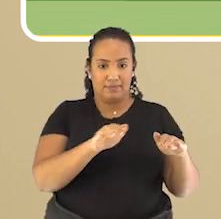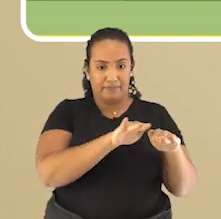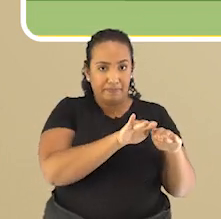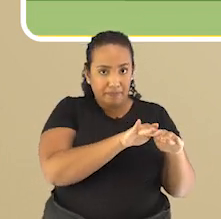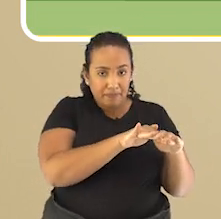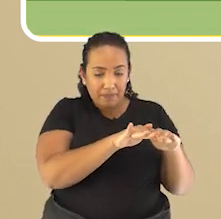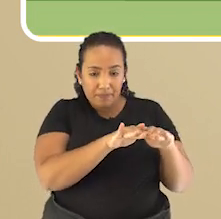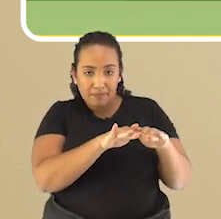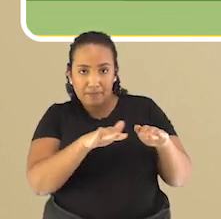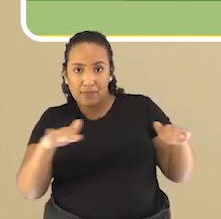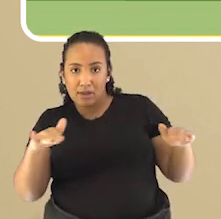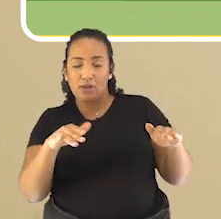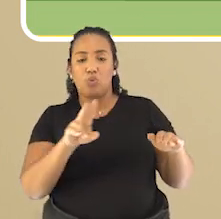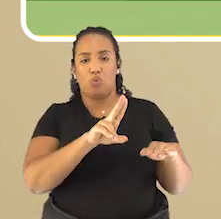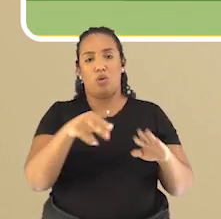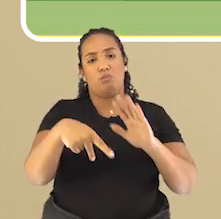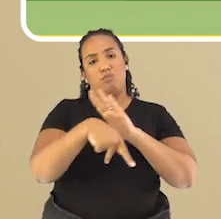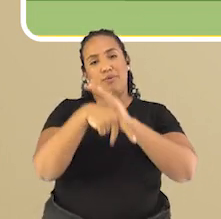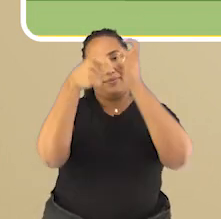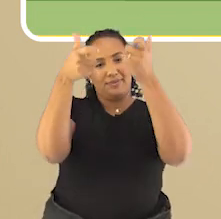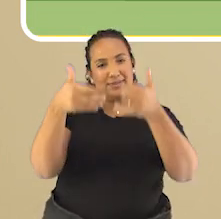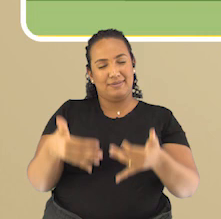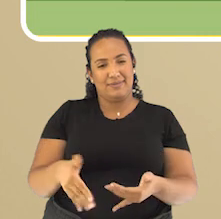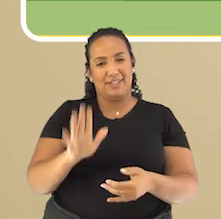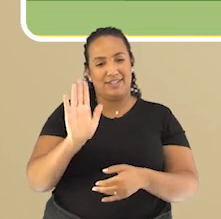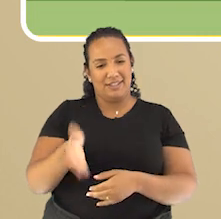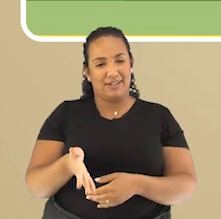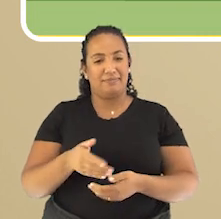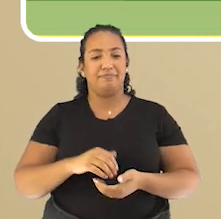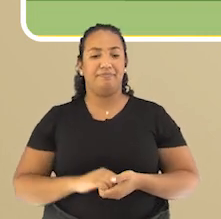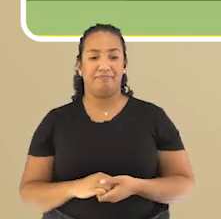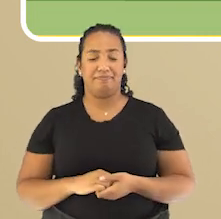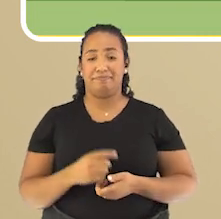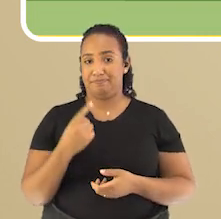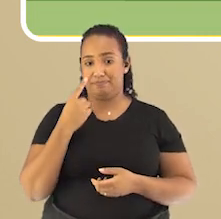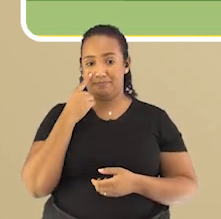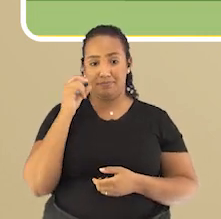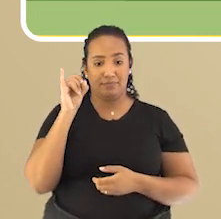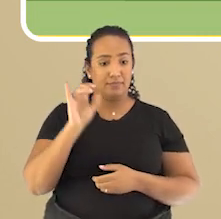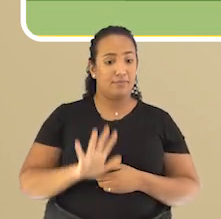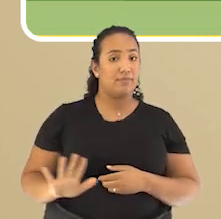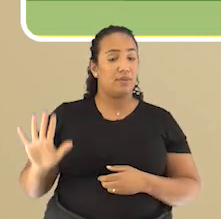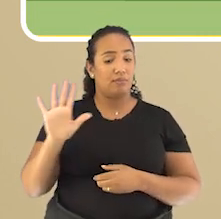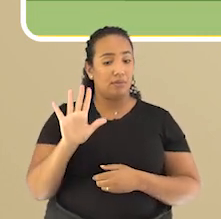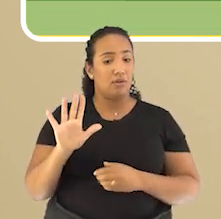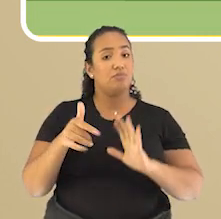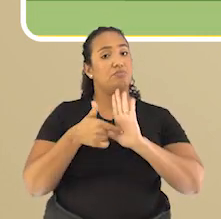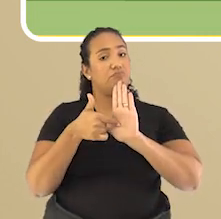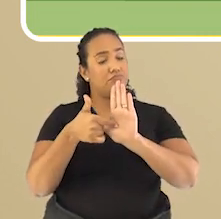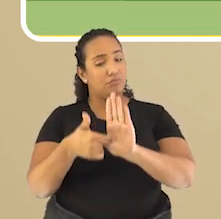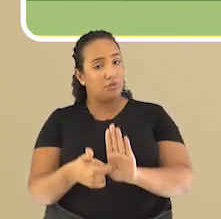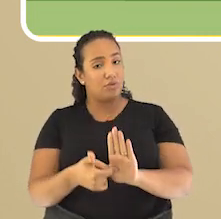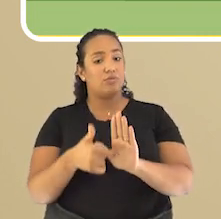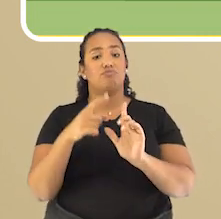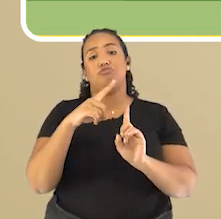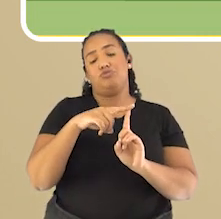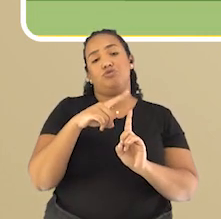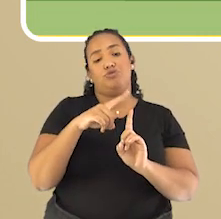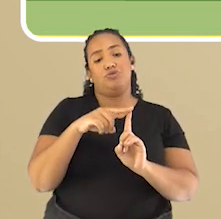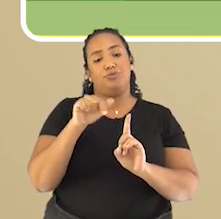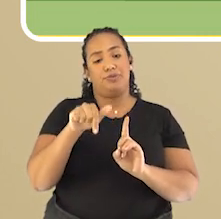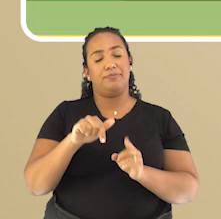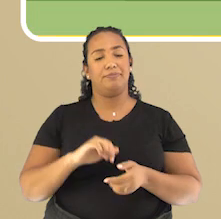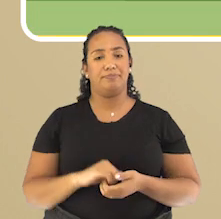né, como o nome já nos possibilita associar, ligar. Essa foto que podemos ver na tela nos demonstra um tipo de planície.